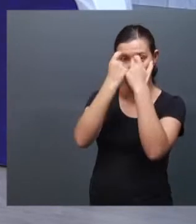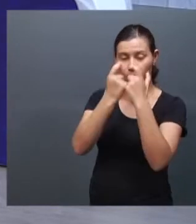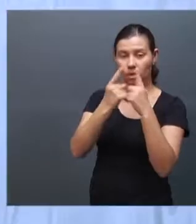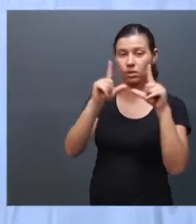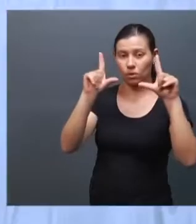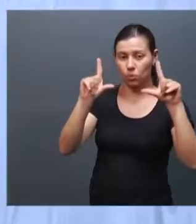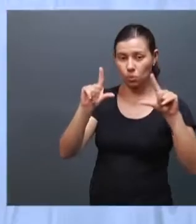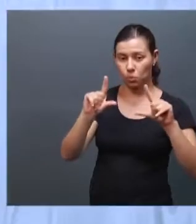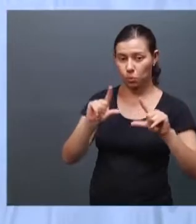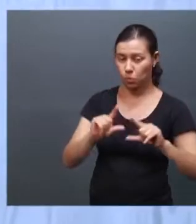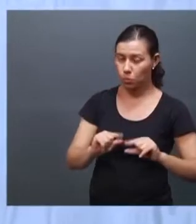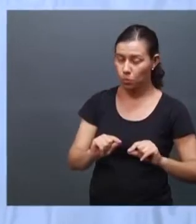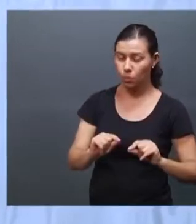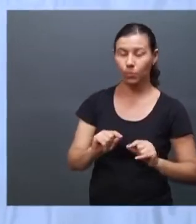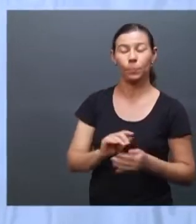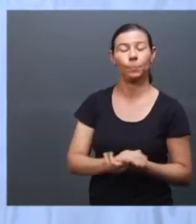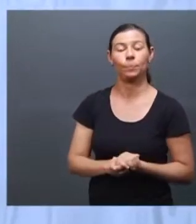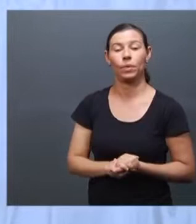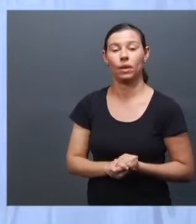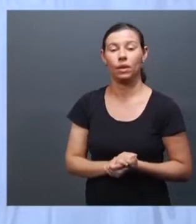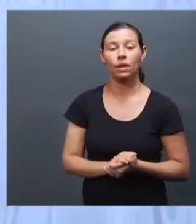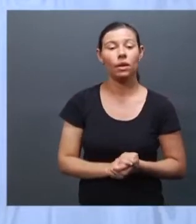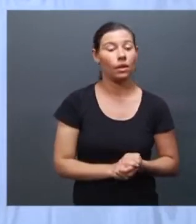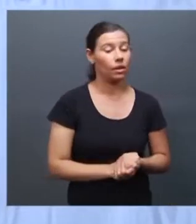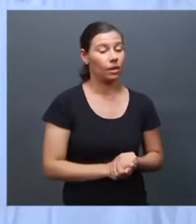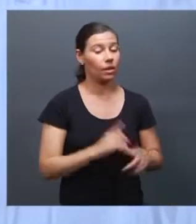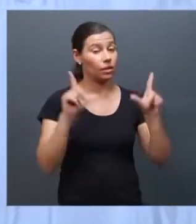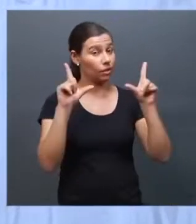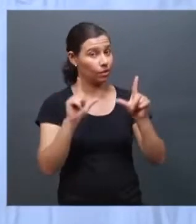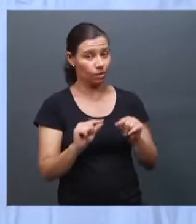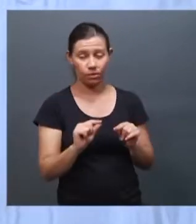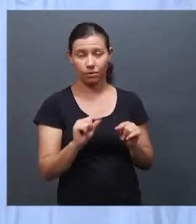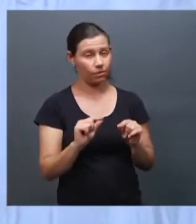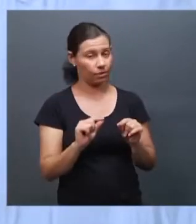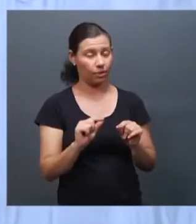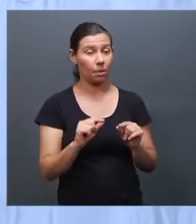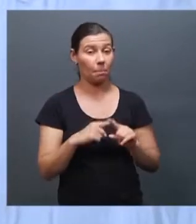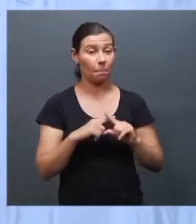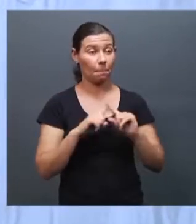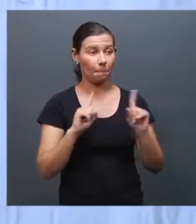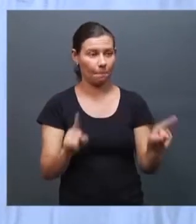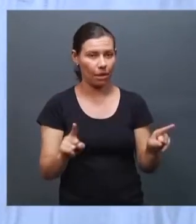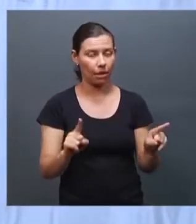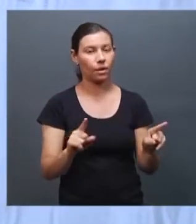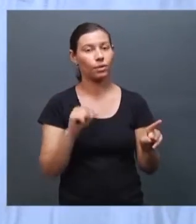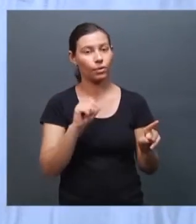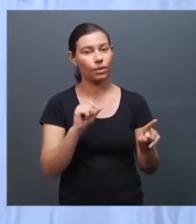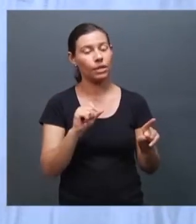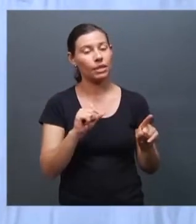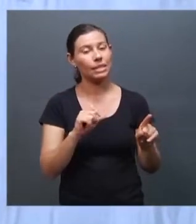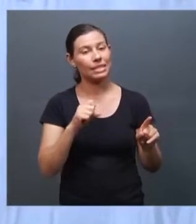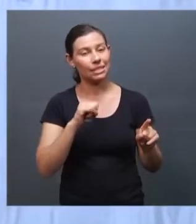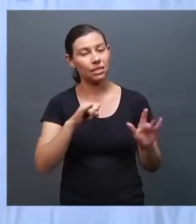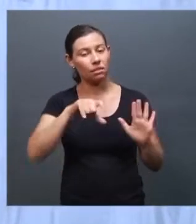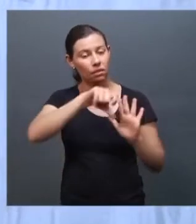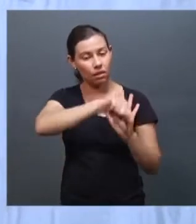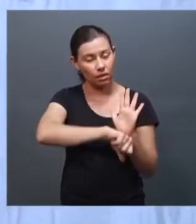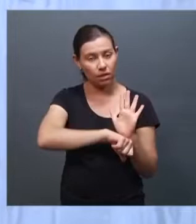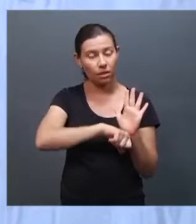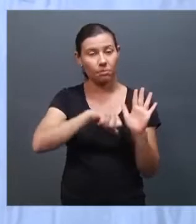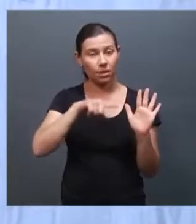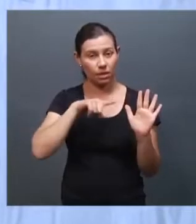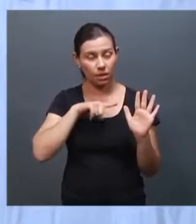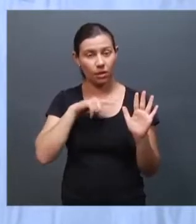O que acontece é que a criminalização, ela possibilita que quando uma pessoa LGBT for fazer um boletim de ocorrência, ela vai